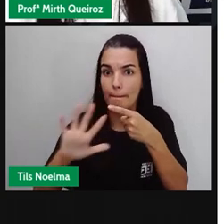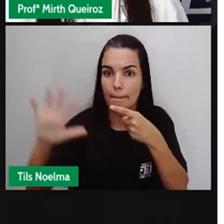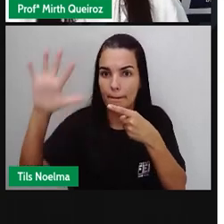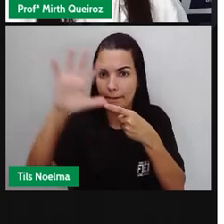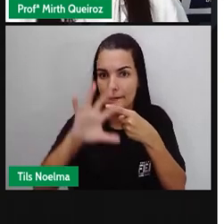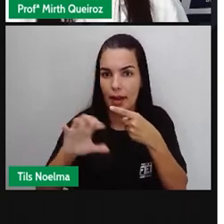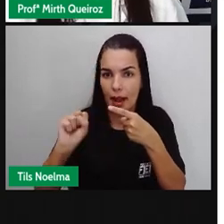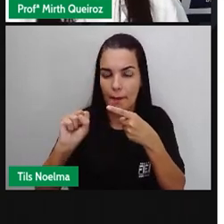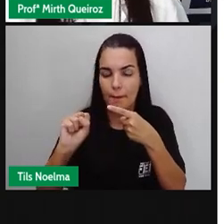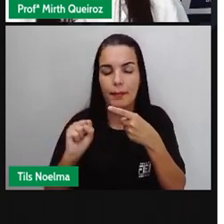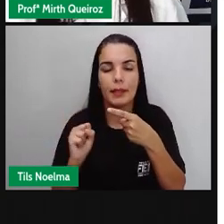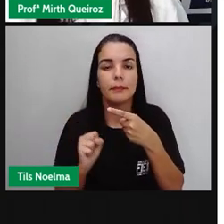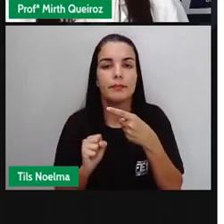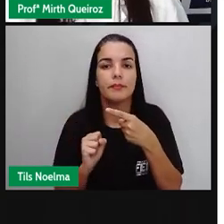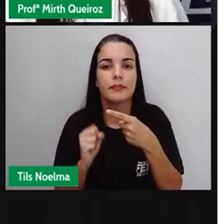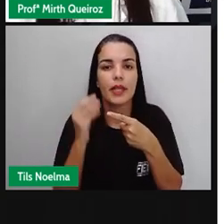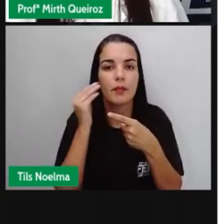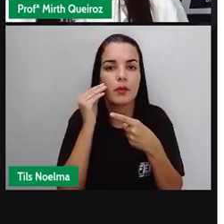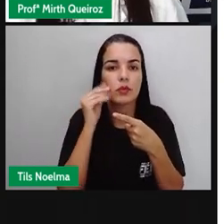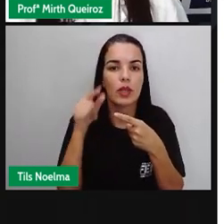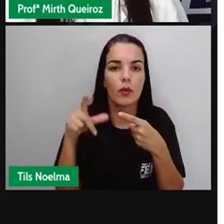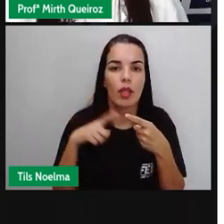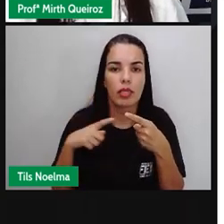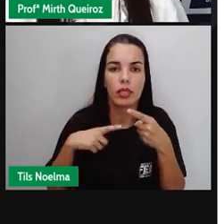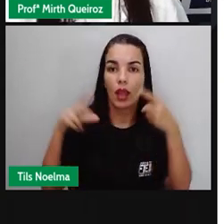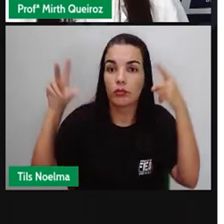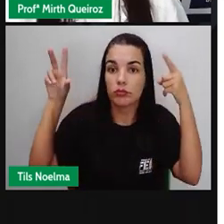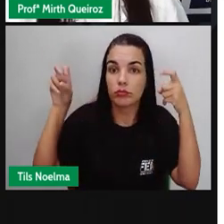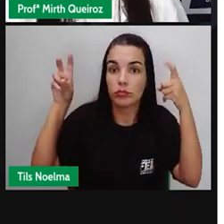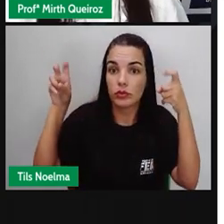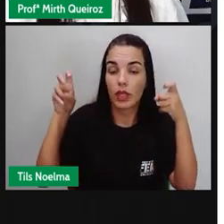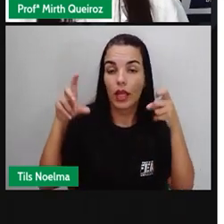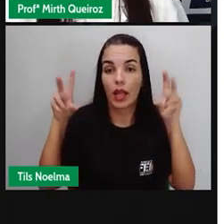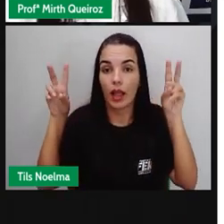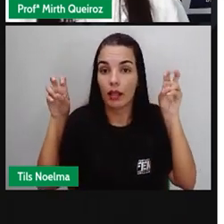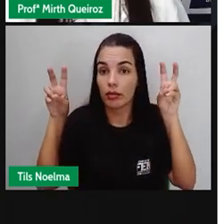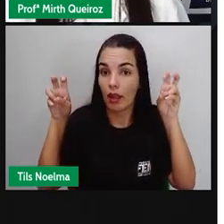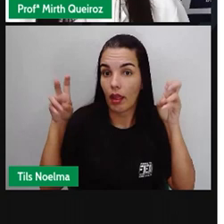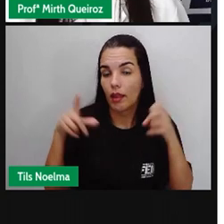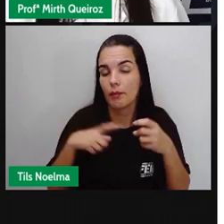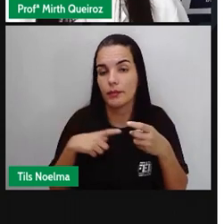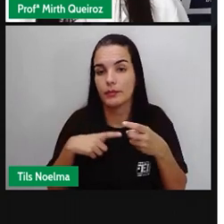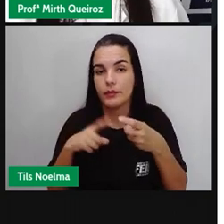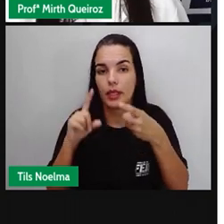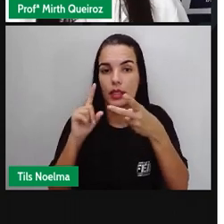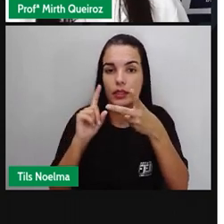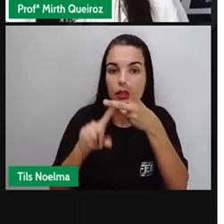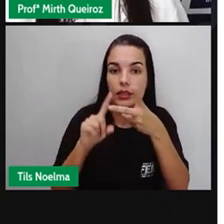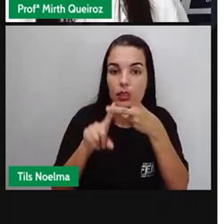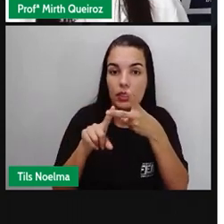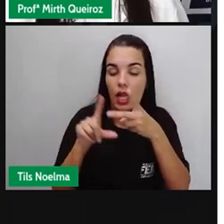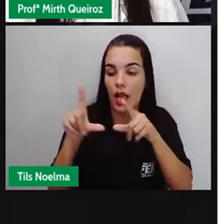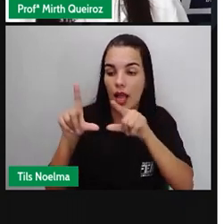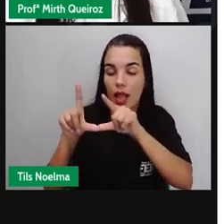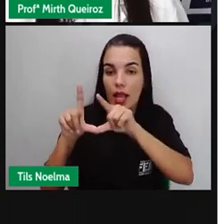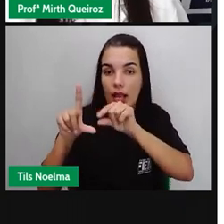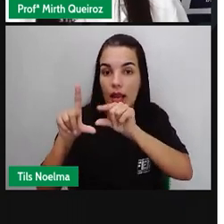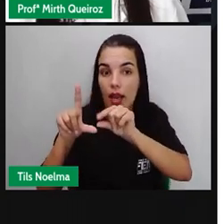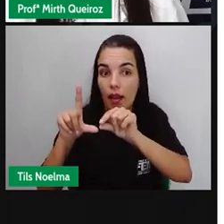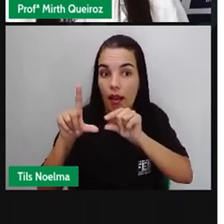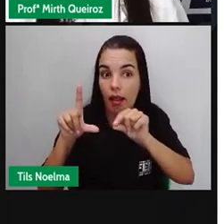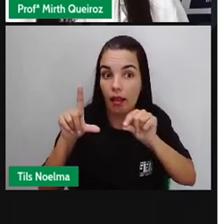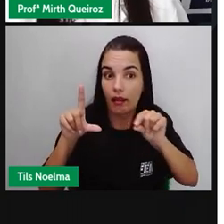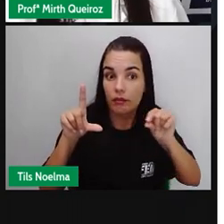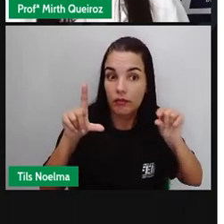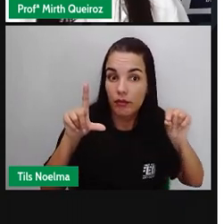temático, que é o caso aí desse mapa que fala sobre a densidade demográfica, né? A legenda, a legenda que